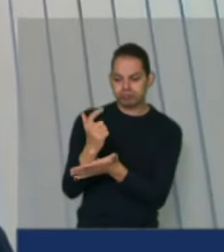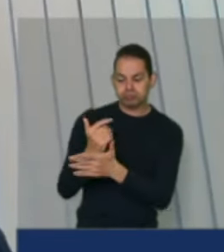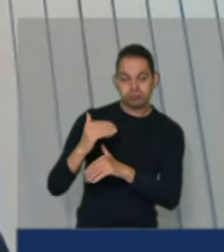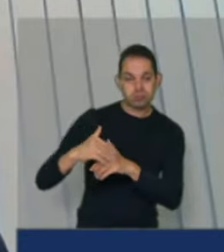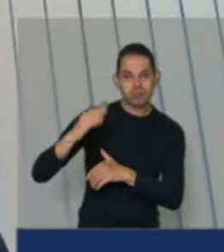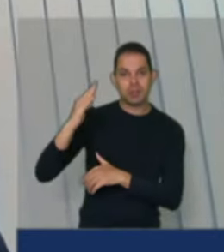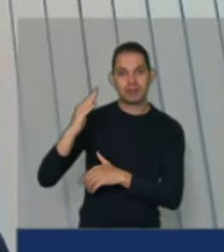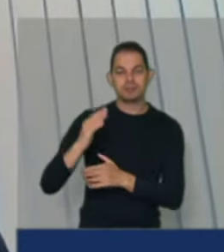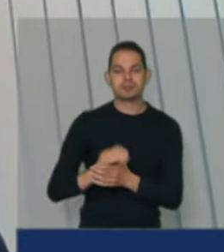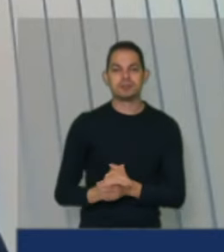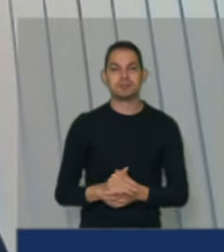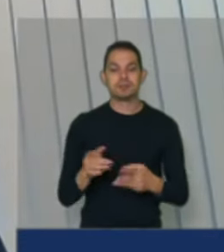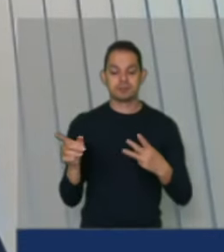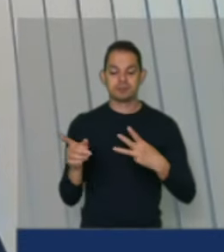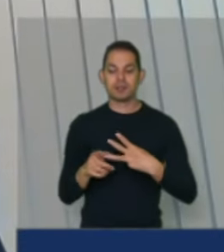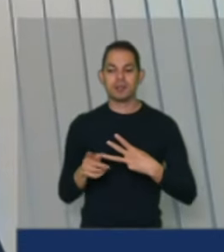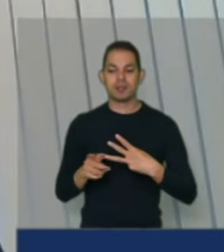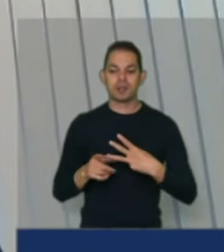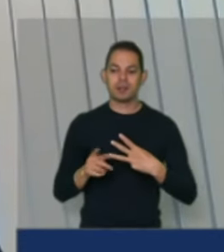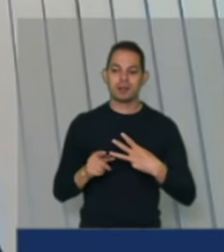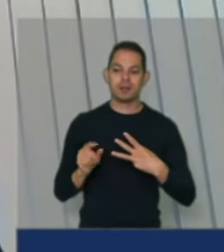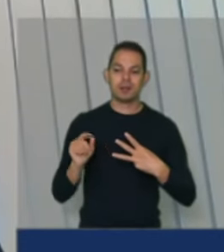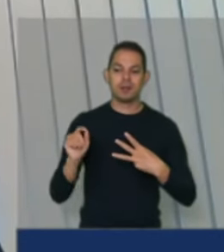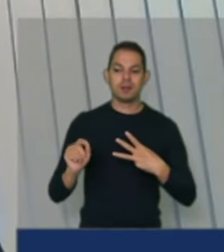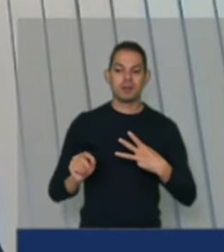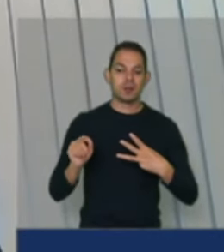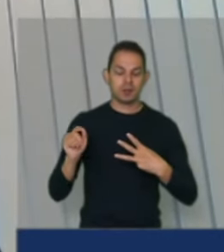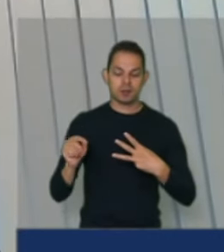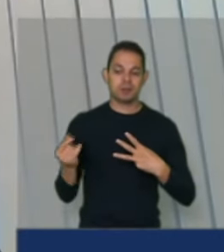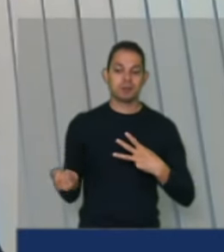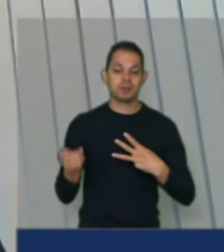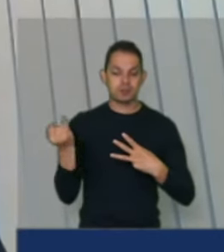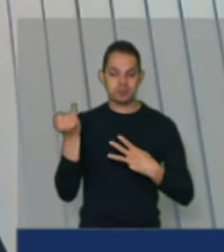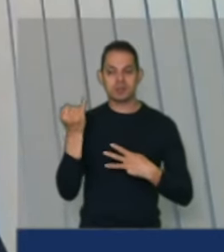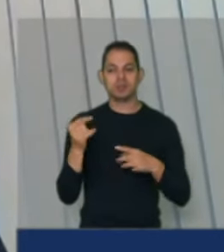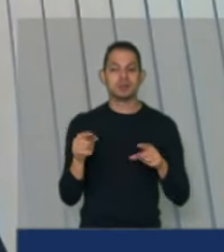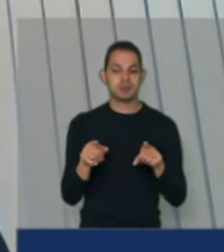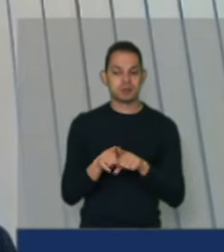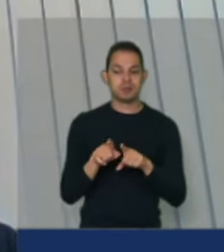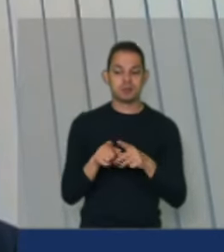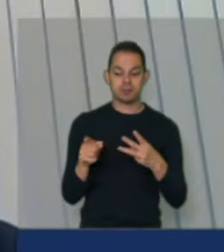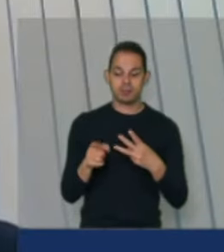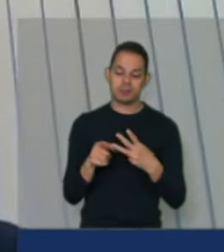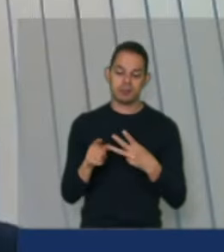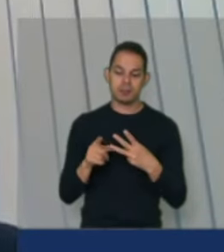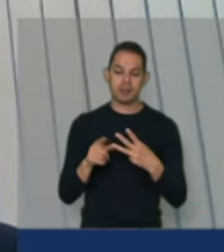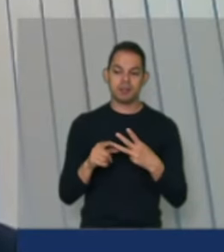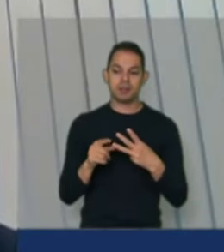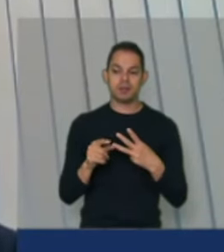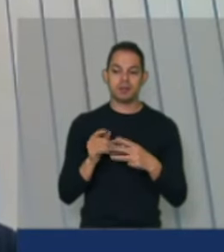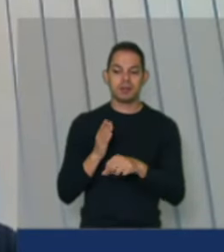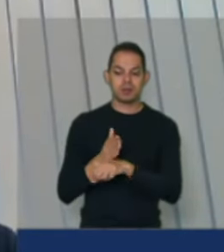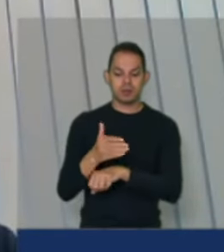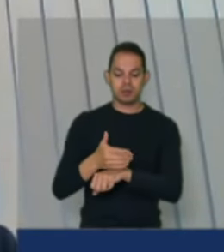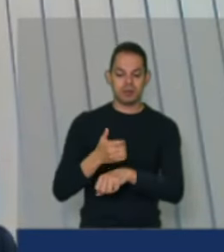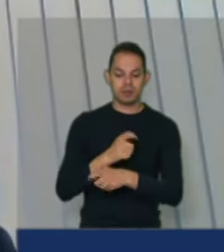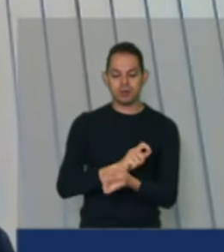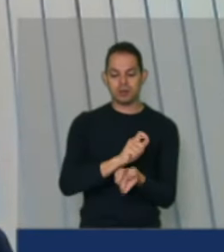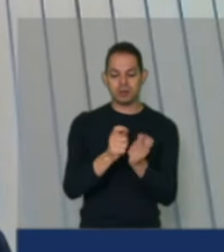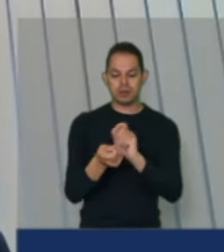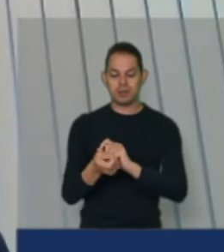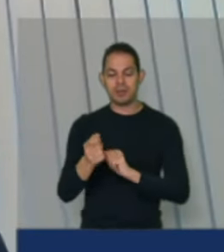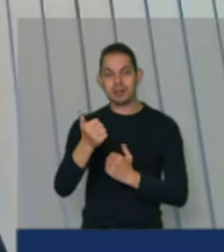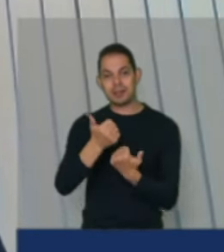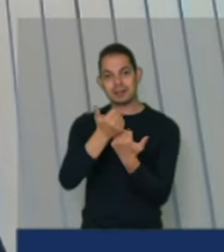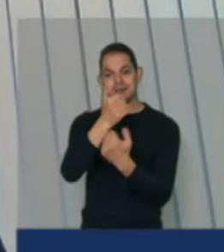e um outro pilar complementar e não menos importante que esse seria um adequado acesso à assistência técnica